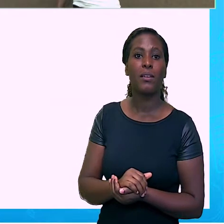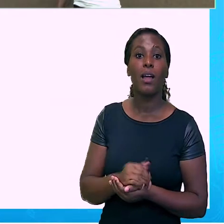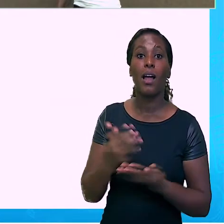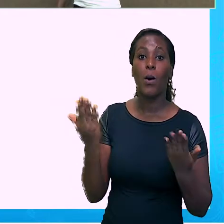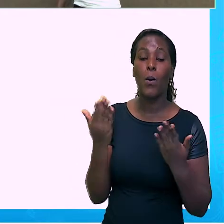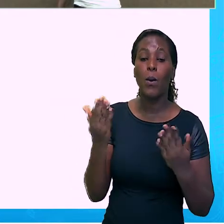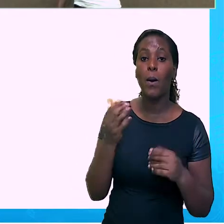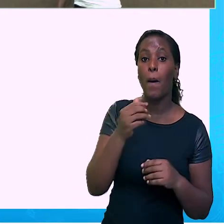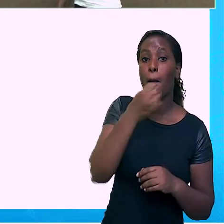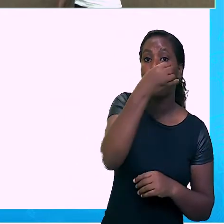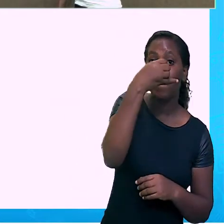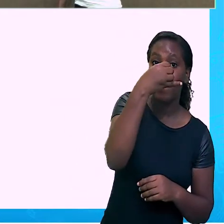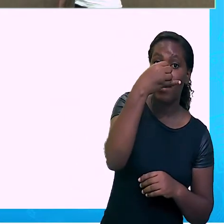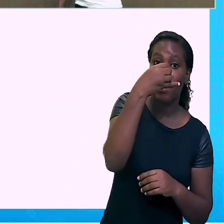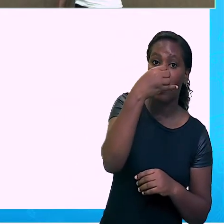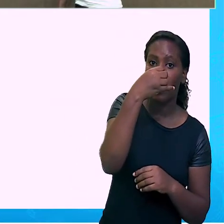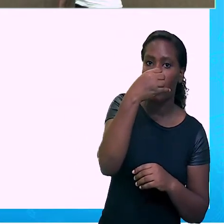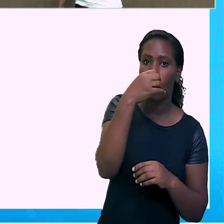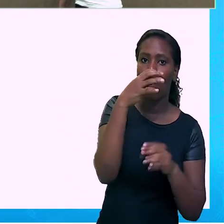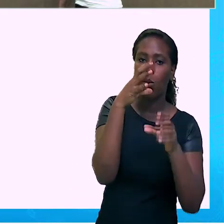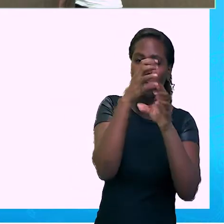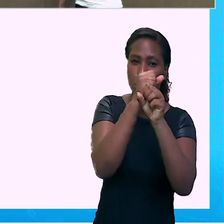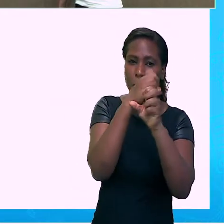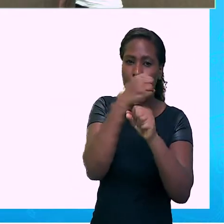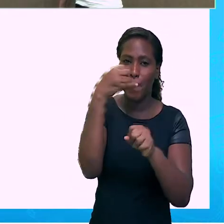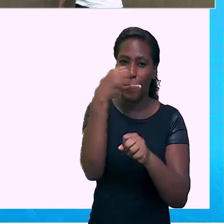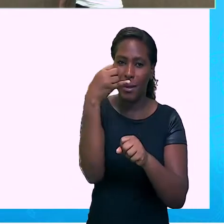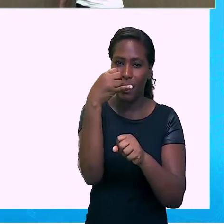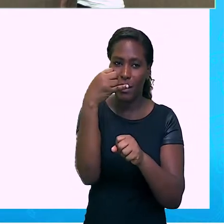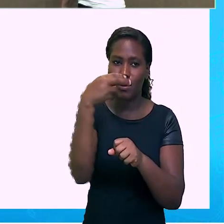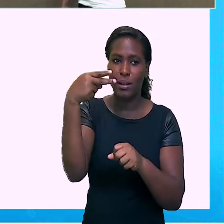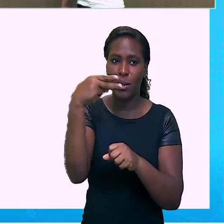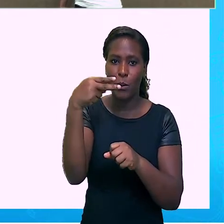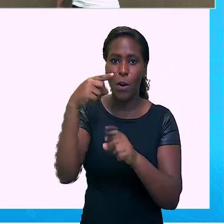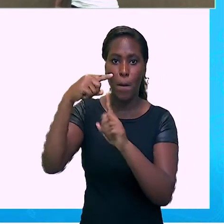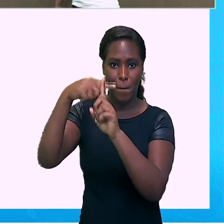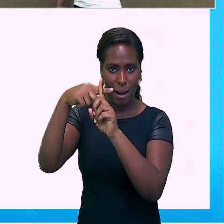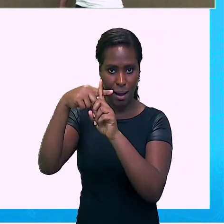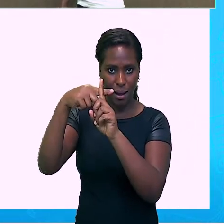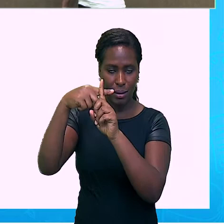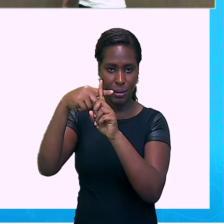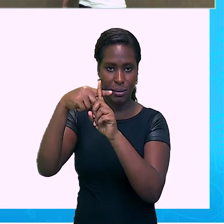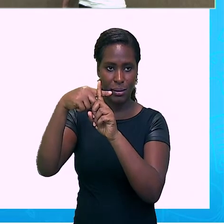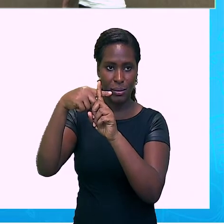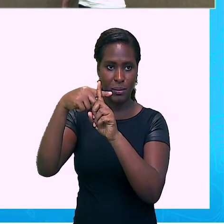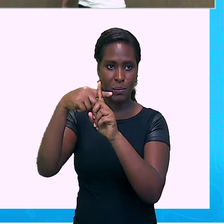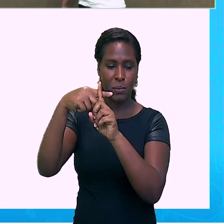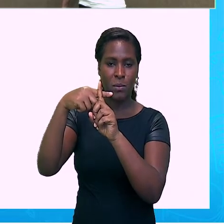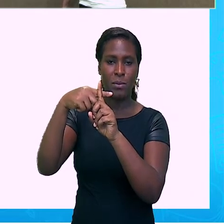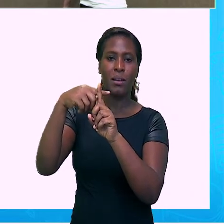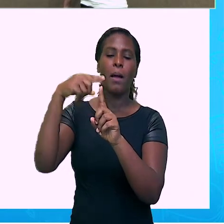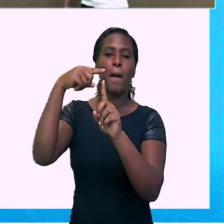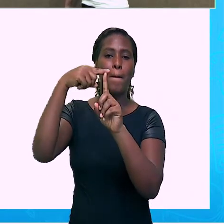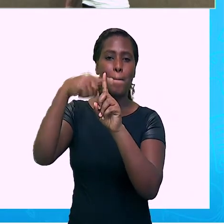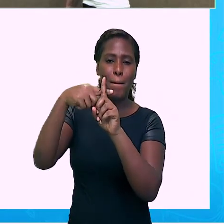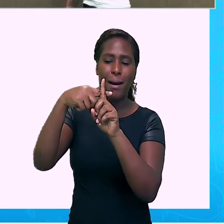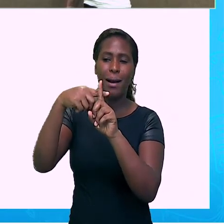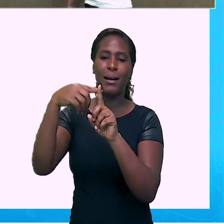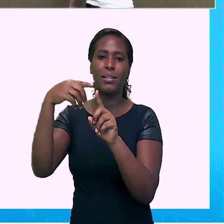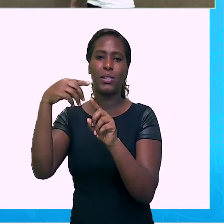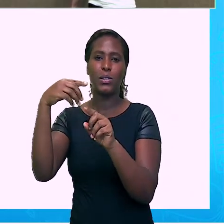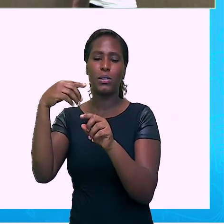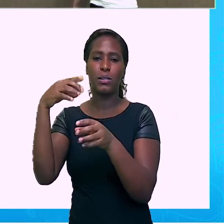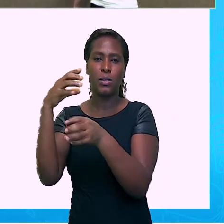menos, aqui vai ser mais, mais, menos, mais, com menos, menos,